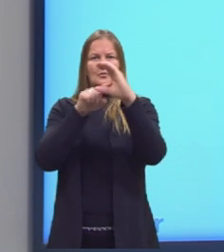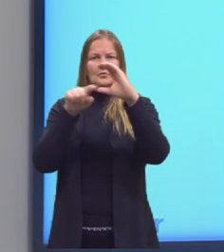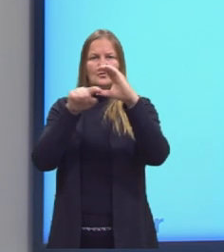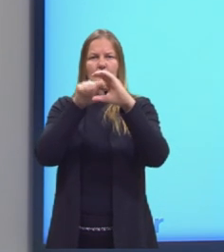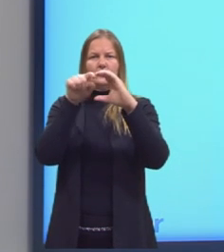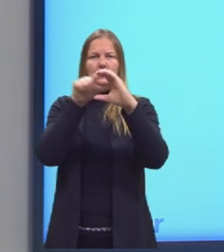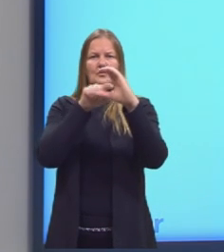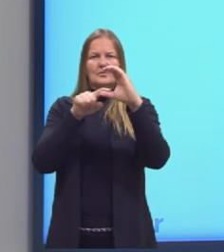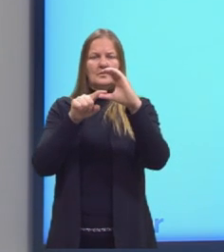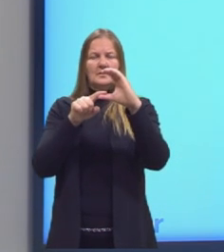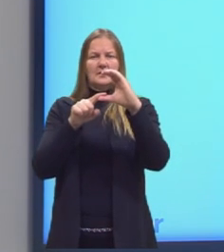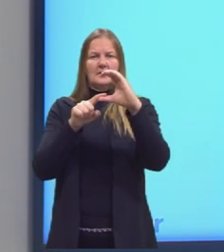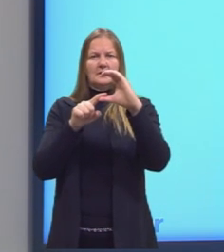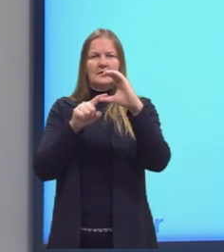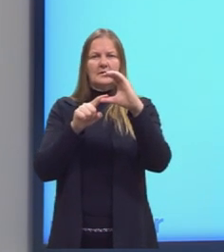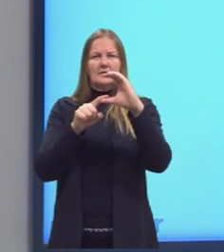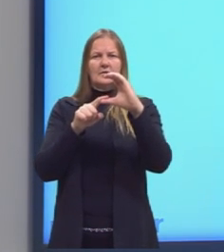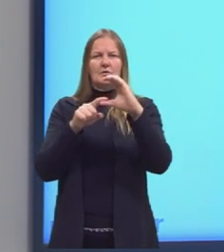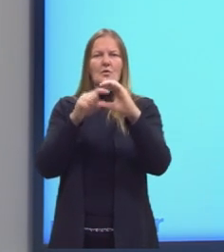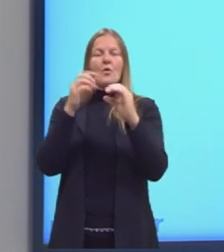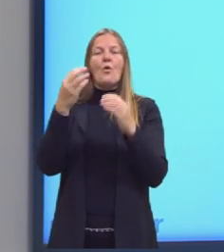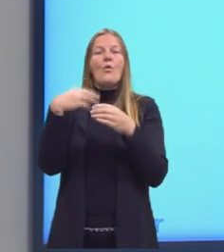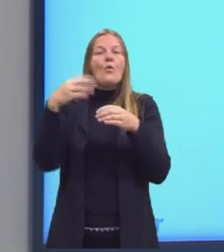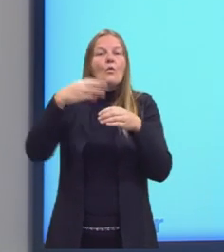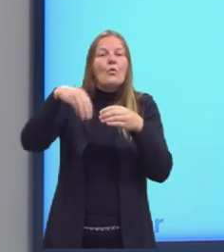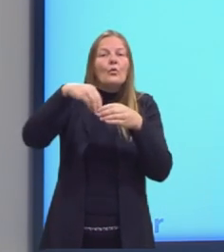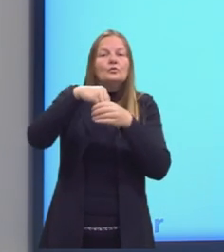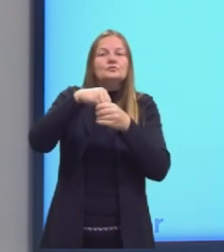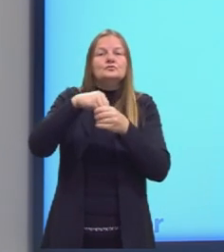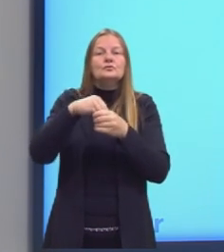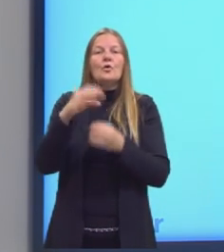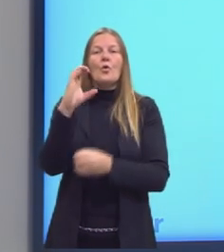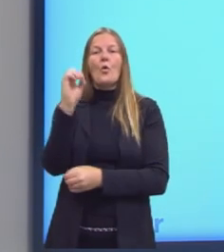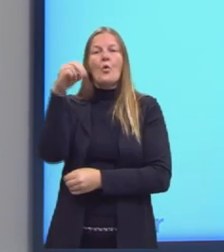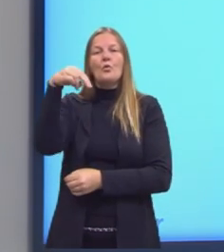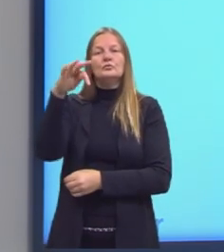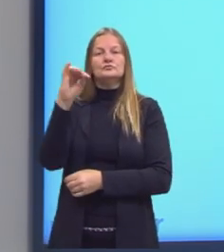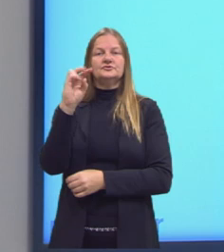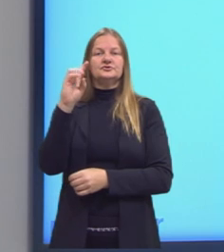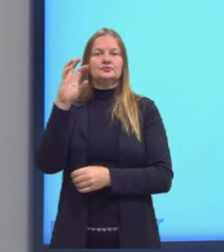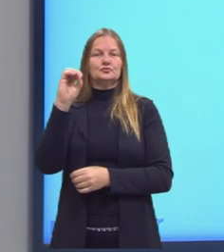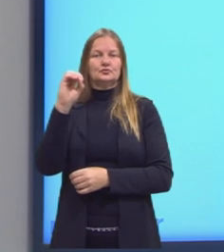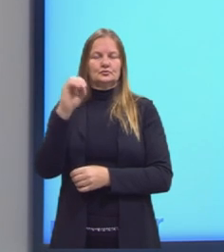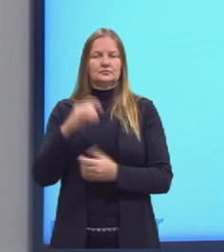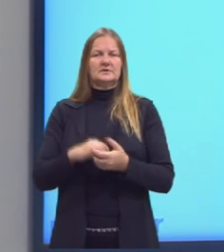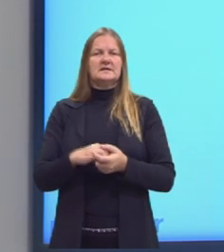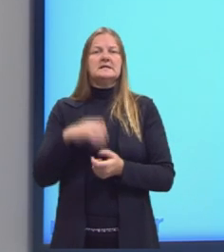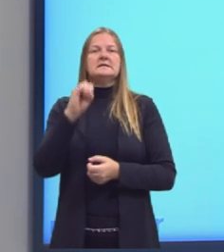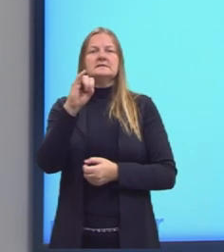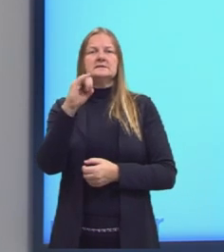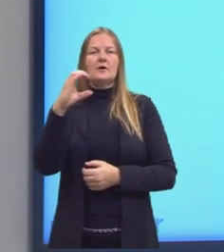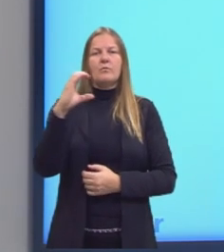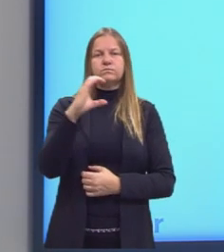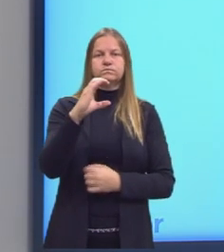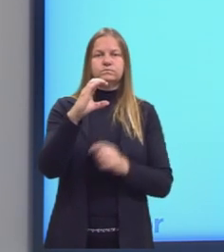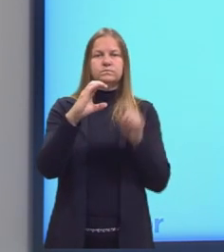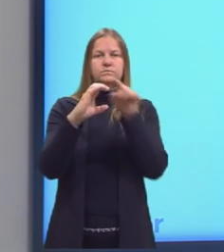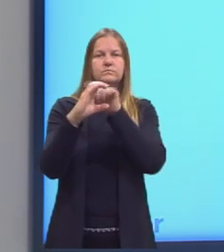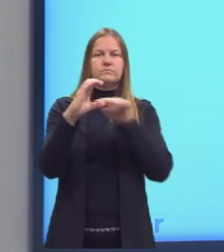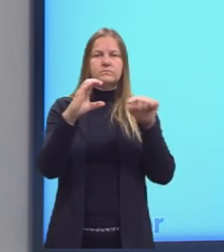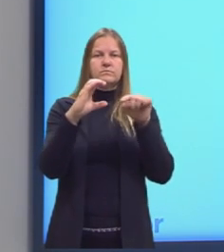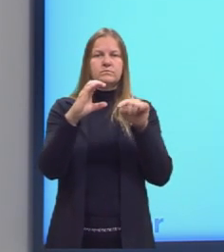Ele representa que aquele conjunto, ele está contido em outro. Quando a gente usa essa relação de está